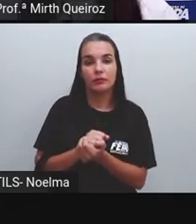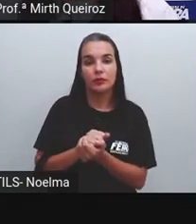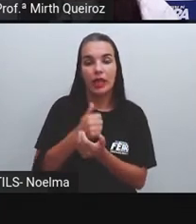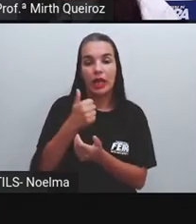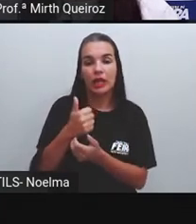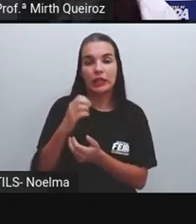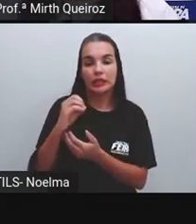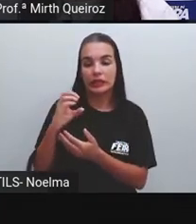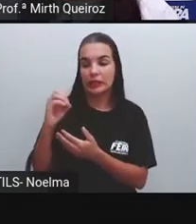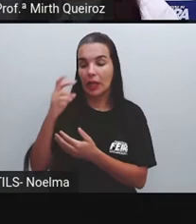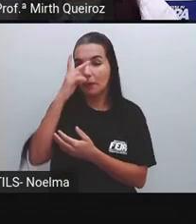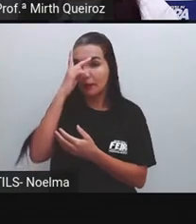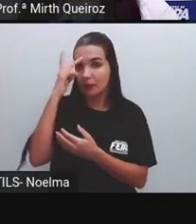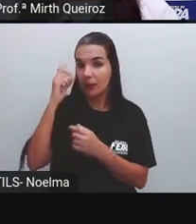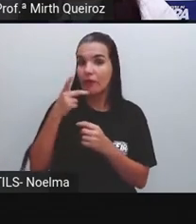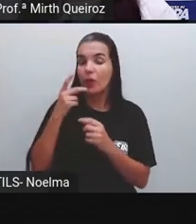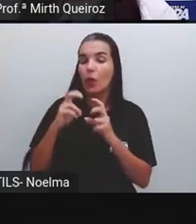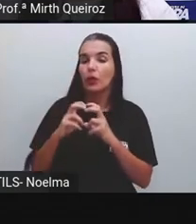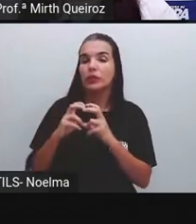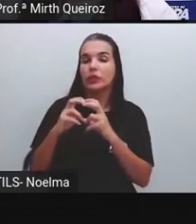pessoas disseram que era o trem,